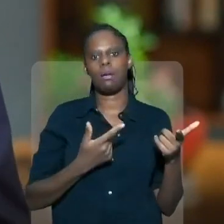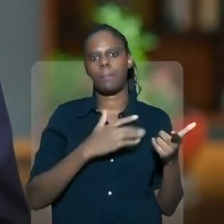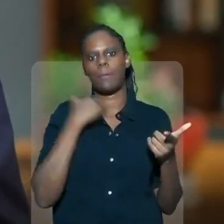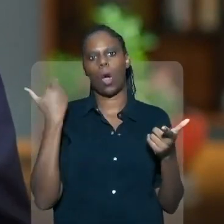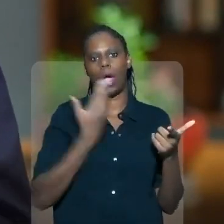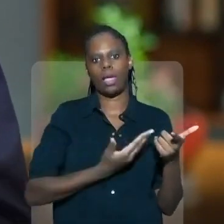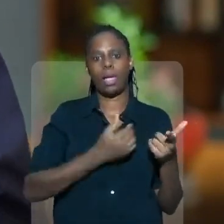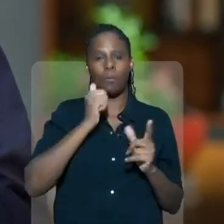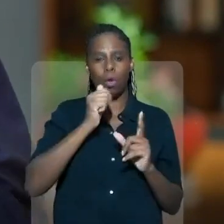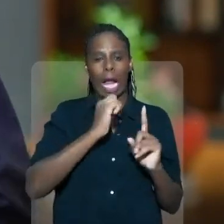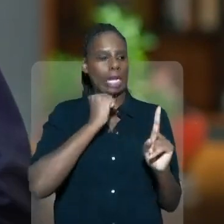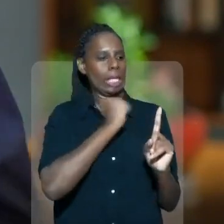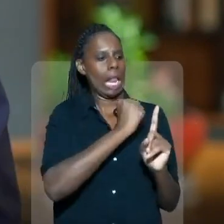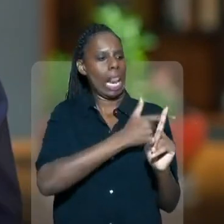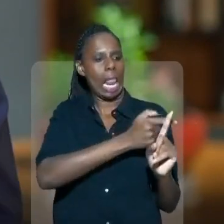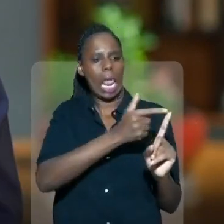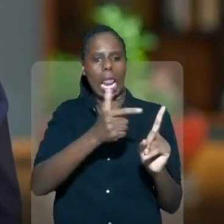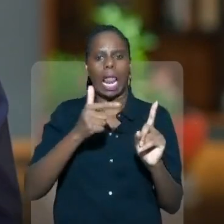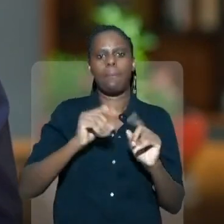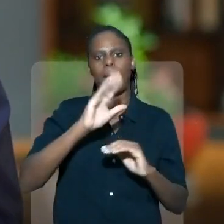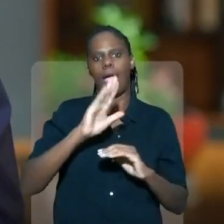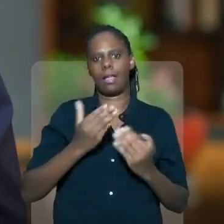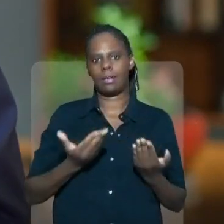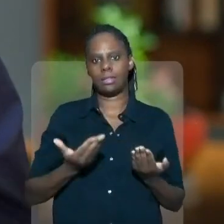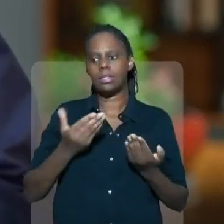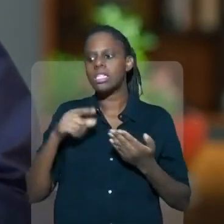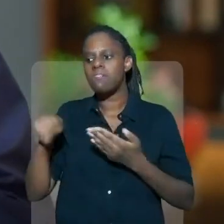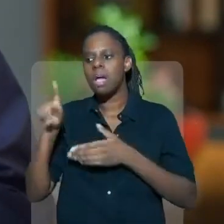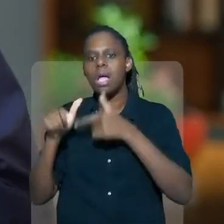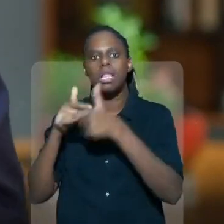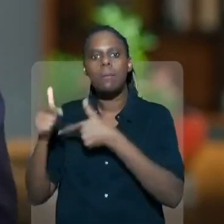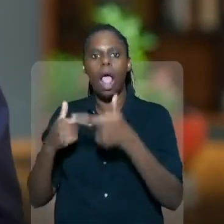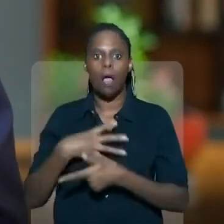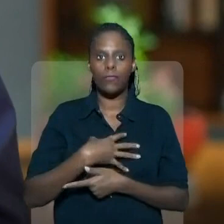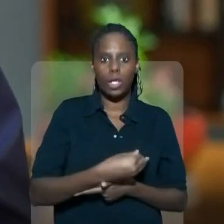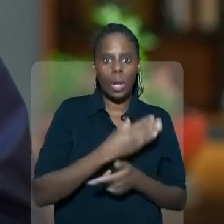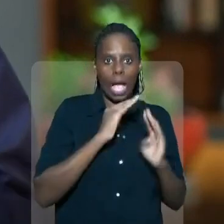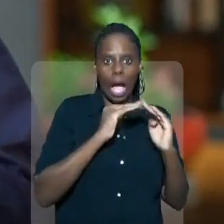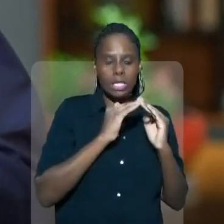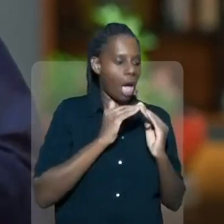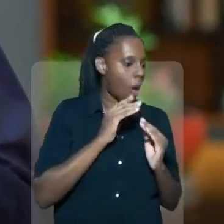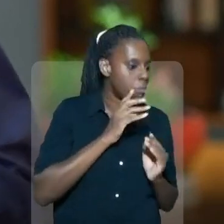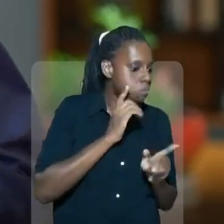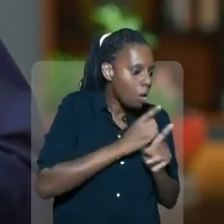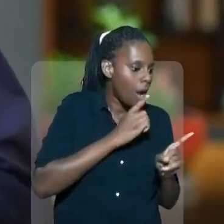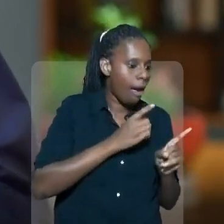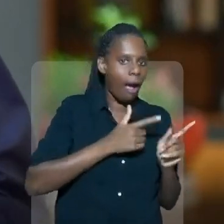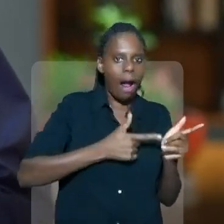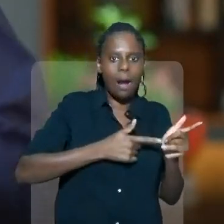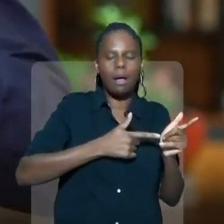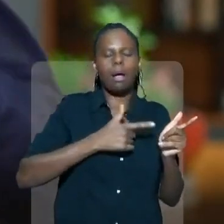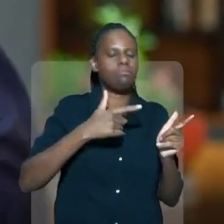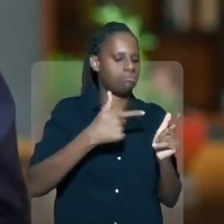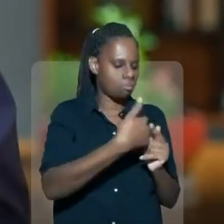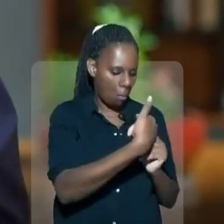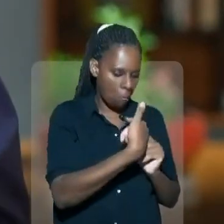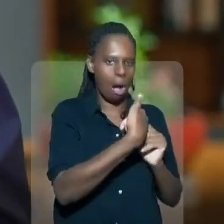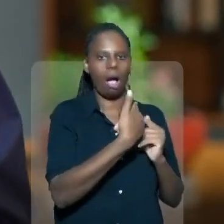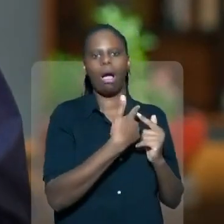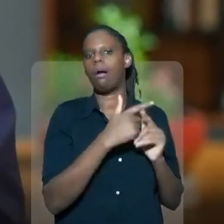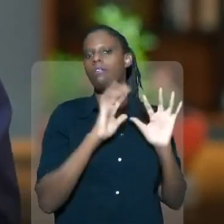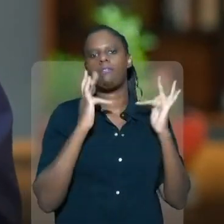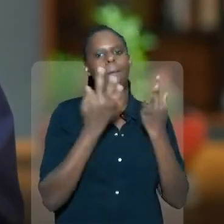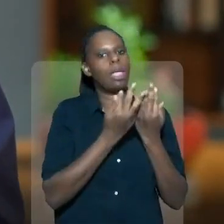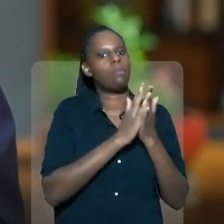em tragédia. Mais mulheres são assassinadas. Você sai para trabalhar, seu filho encontra uma arma e num instante